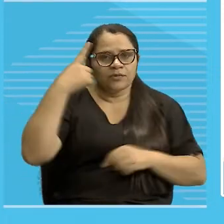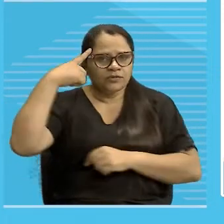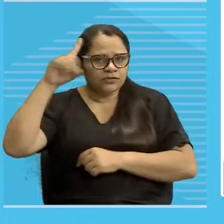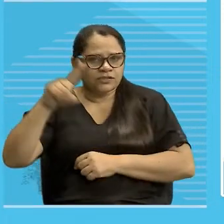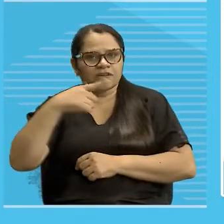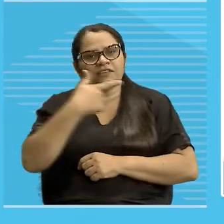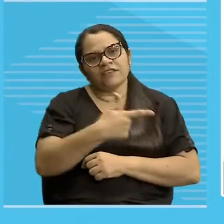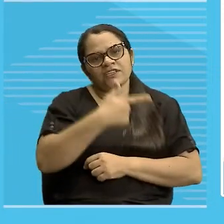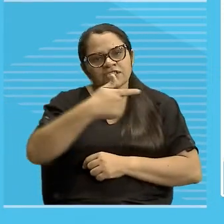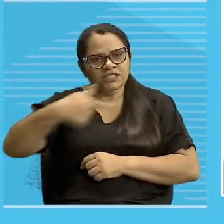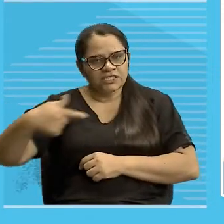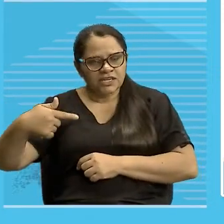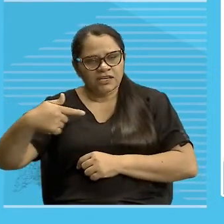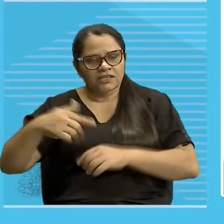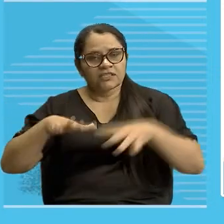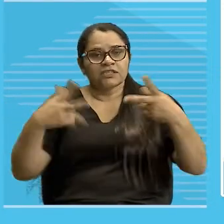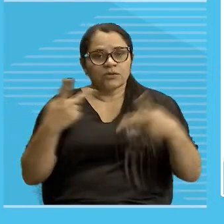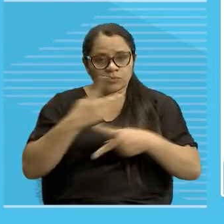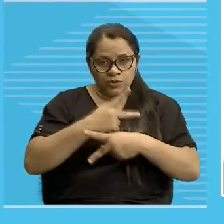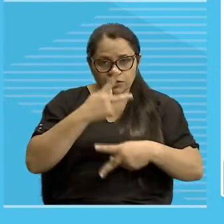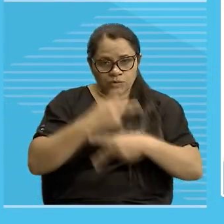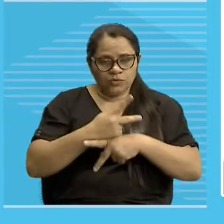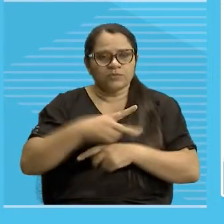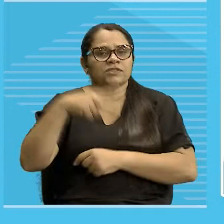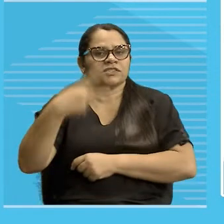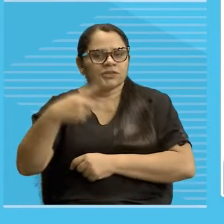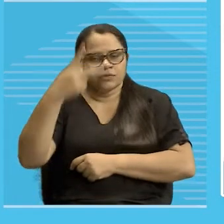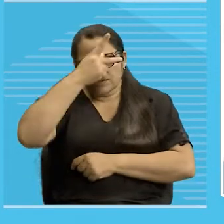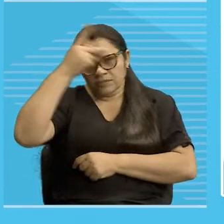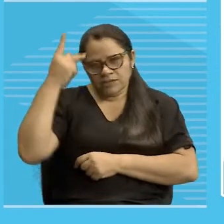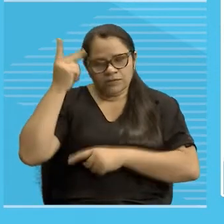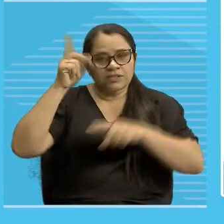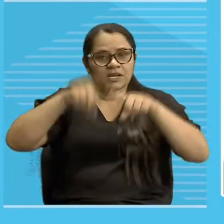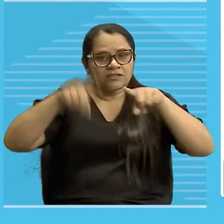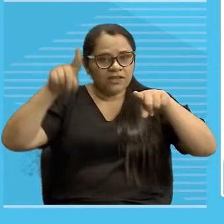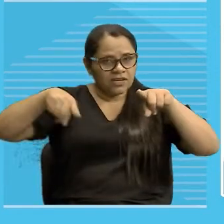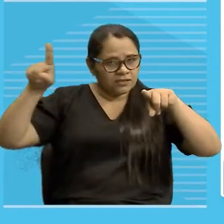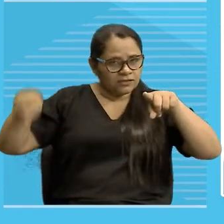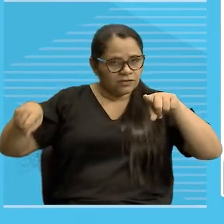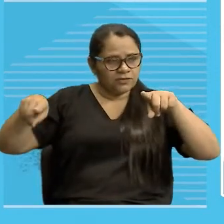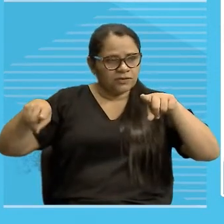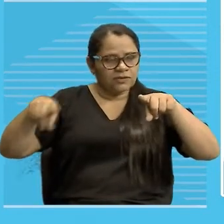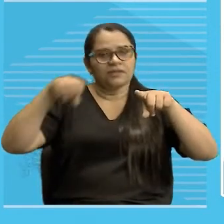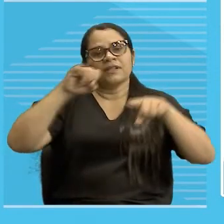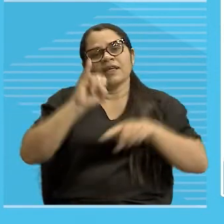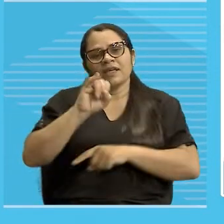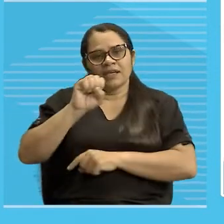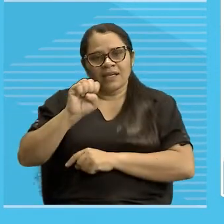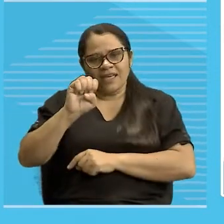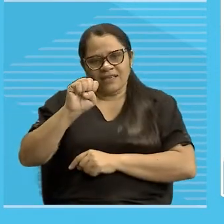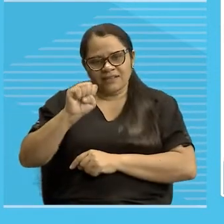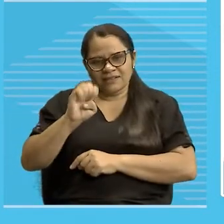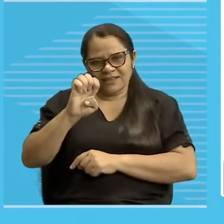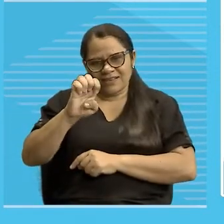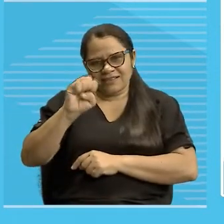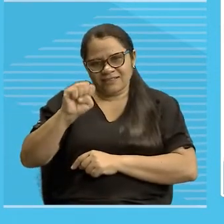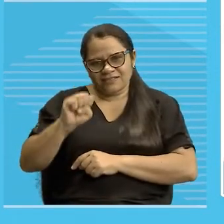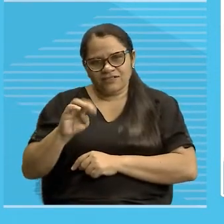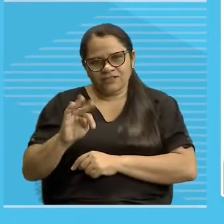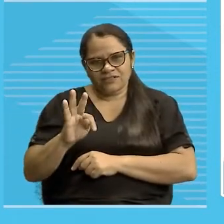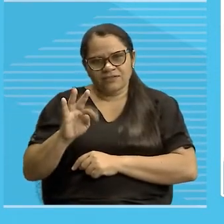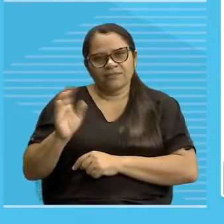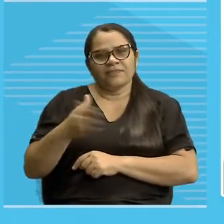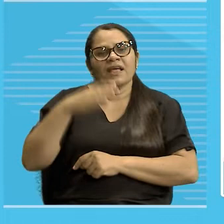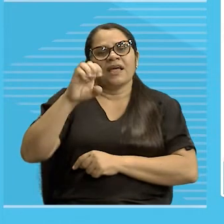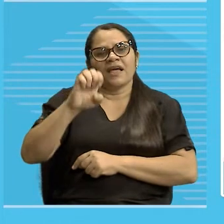Esse que são os pronomes de segunda pessoa e suas variações, né? Esse, esse, isso, já vão se referir geralmente a